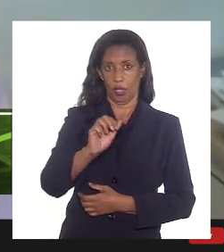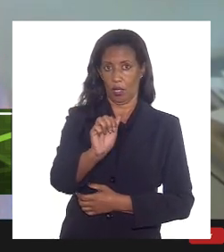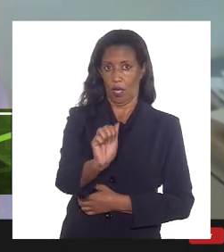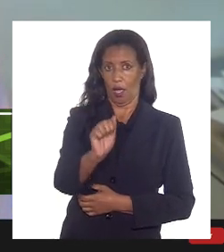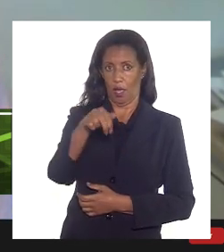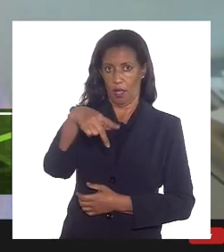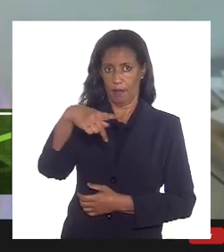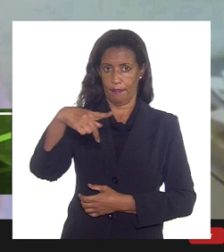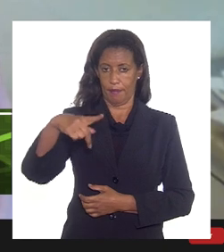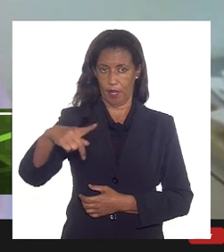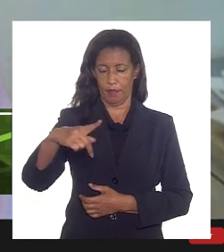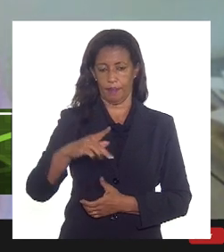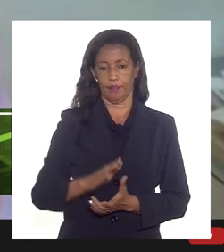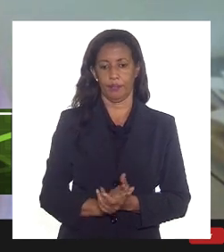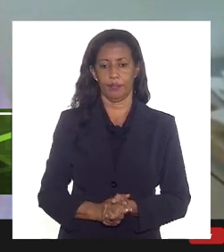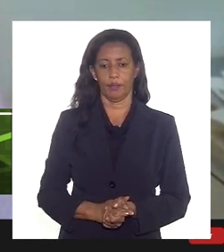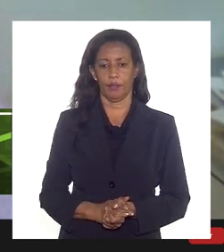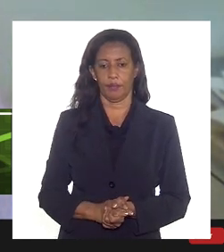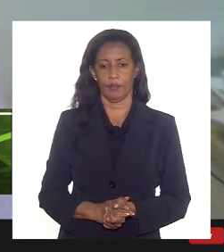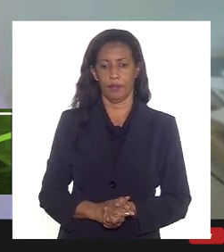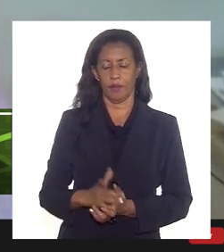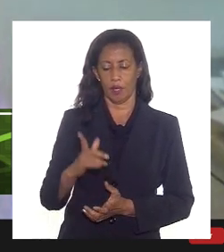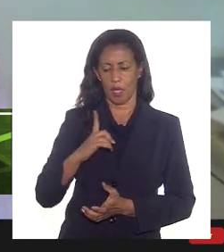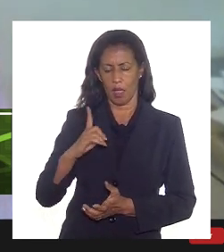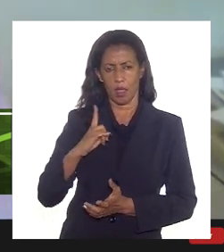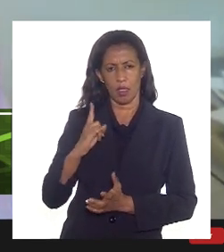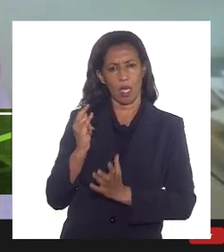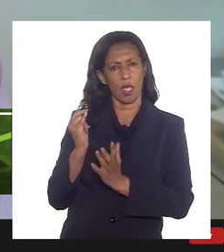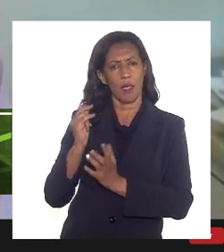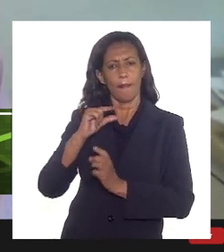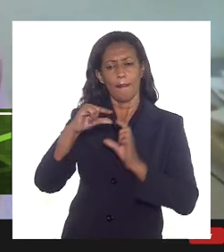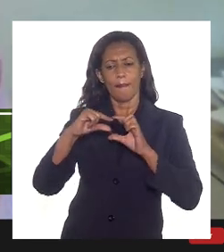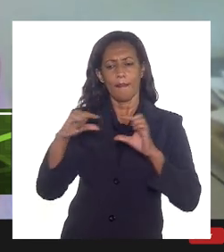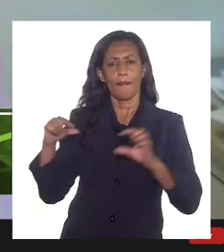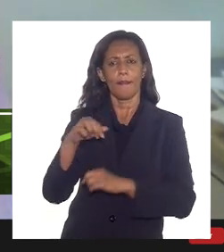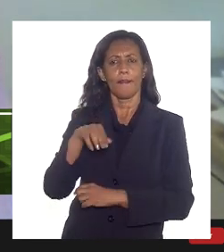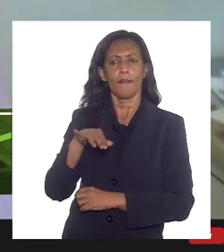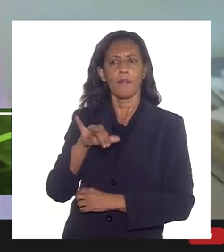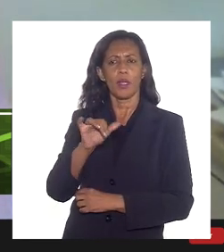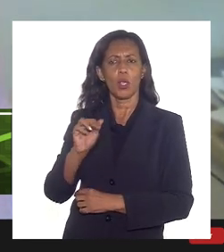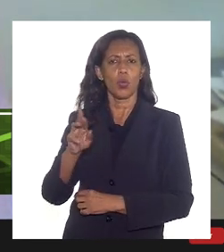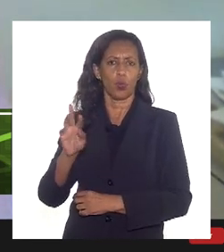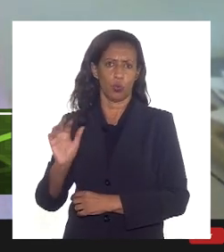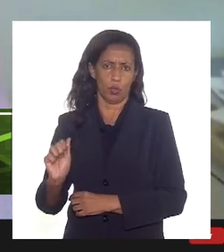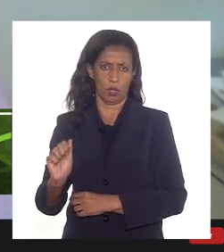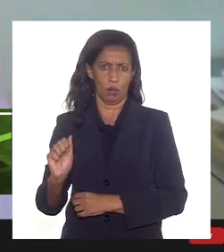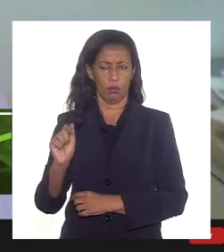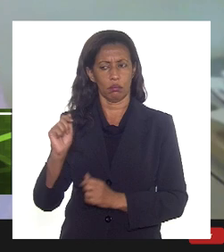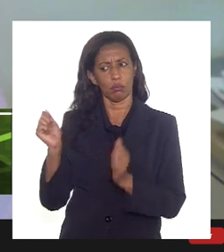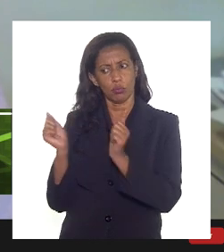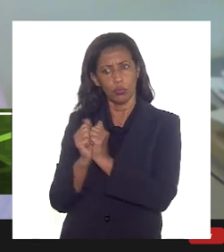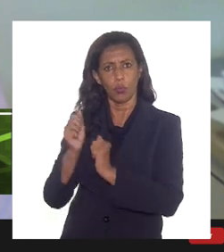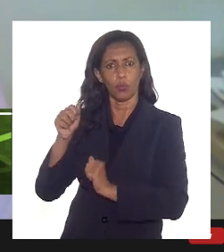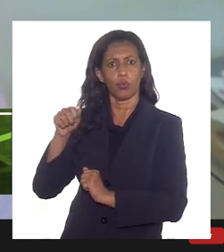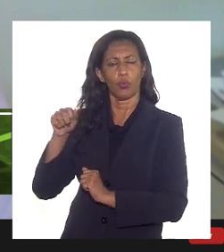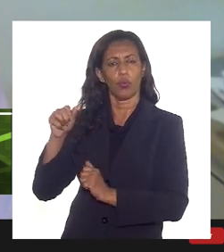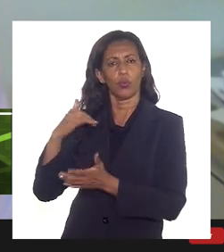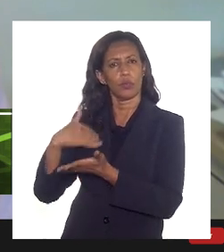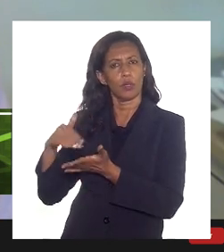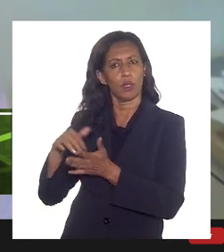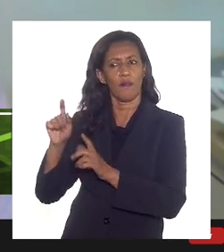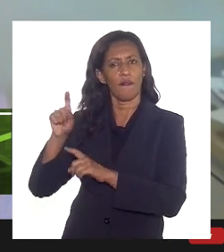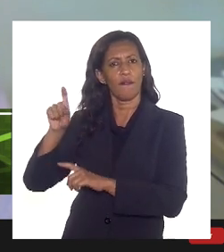aprovado a minuta do acordo de cooperação técnica com a Secretaria de Fazenda. Então,